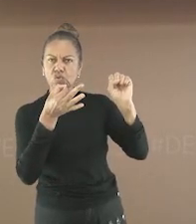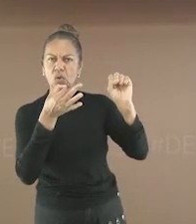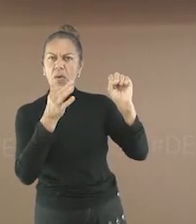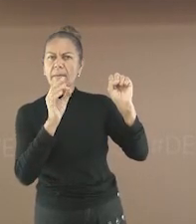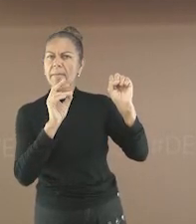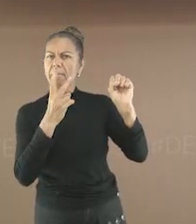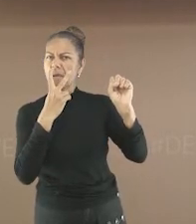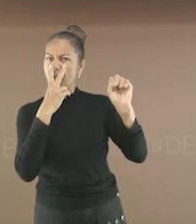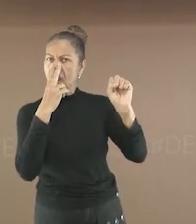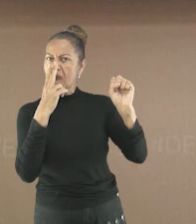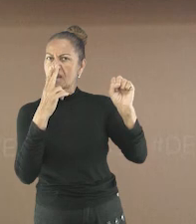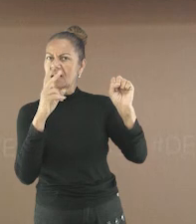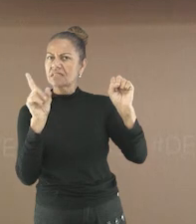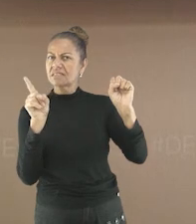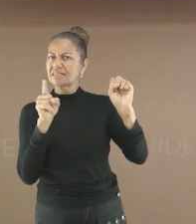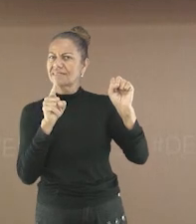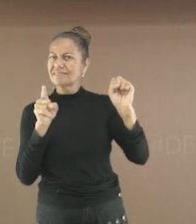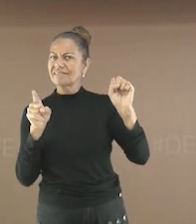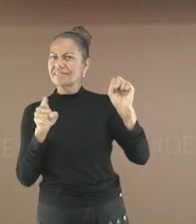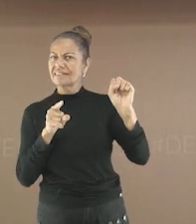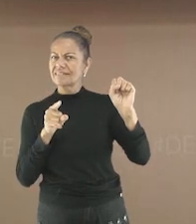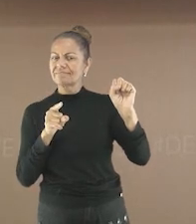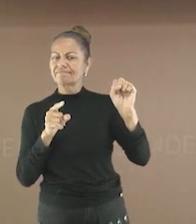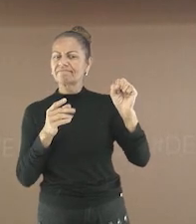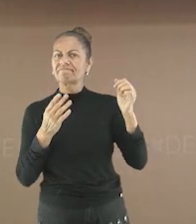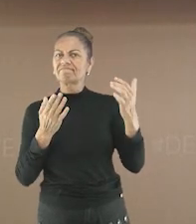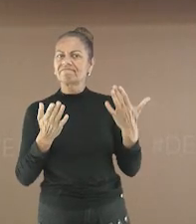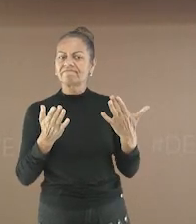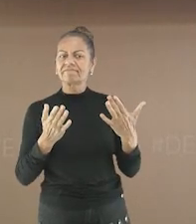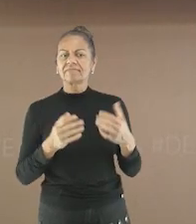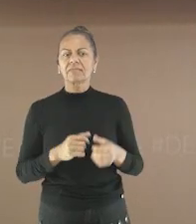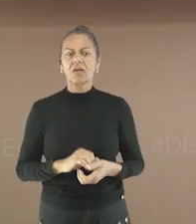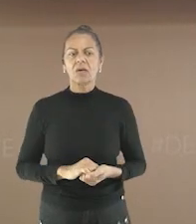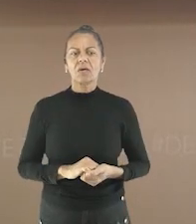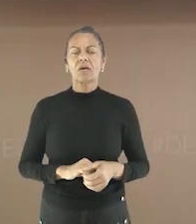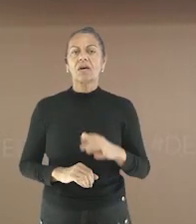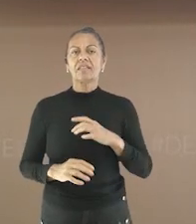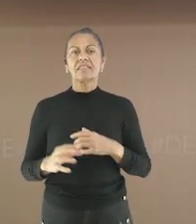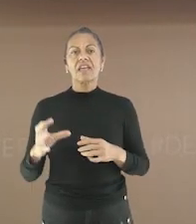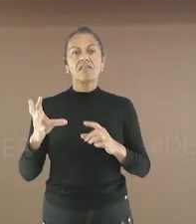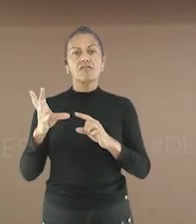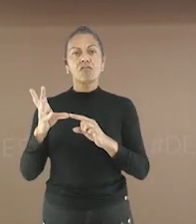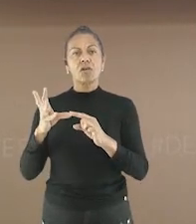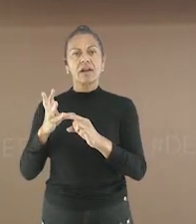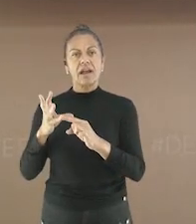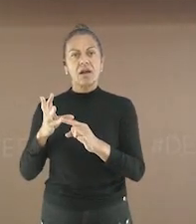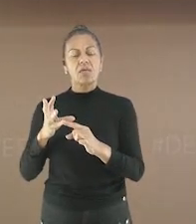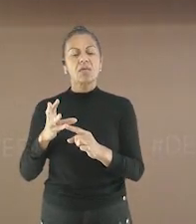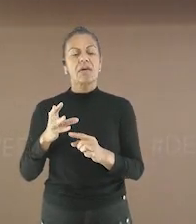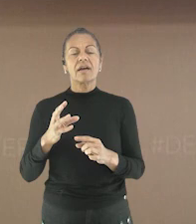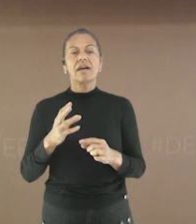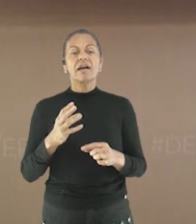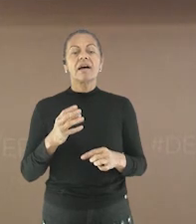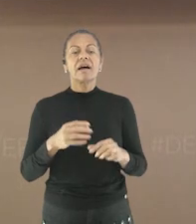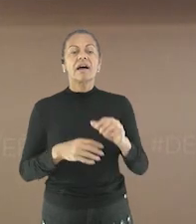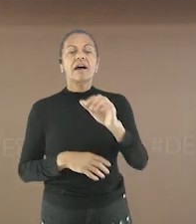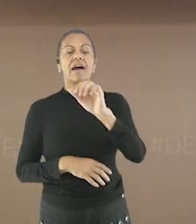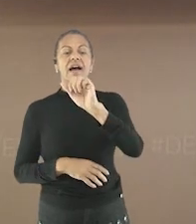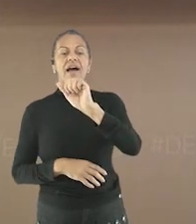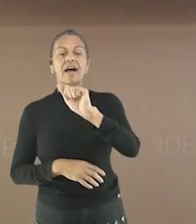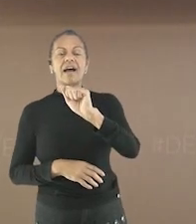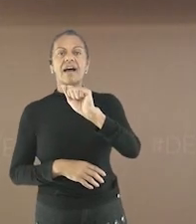Tem algo em comum Vejam que a letra S está entre duas vogais Percebam Em